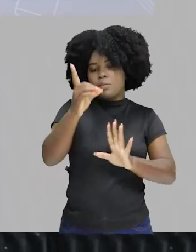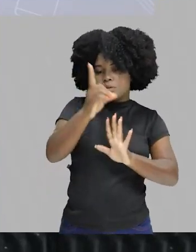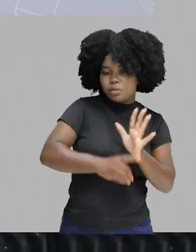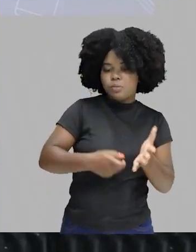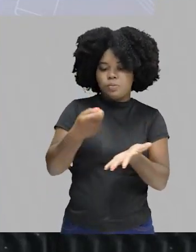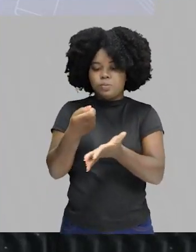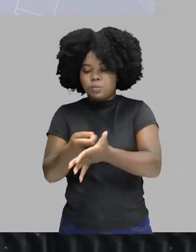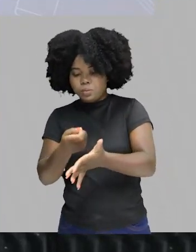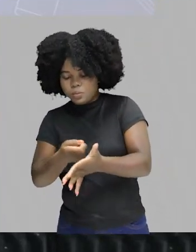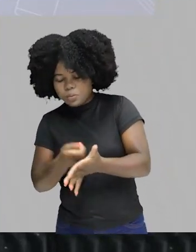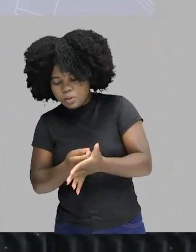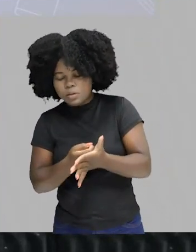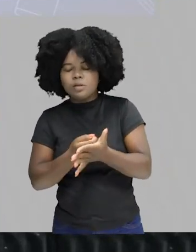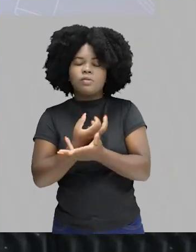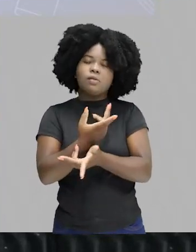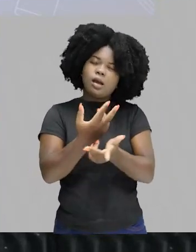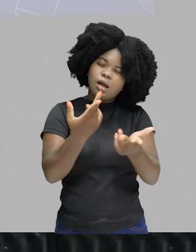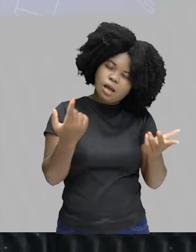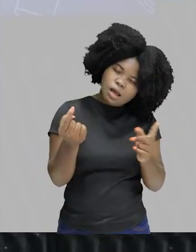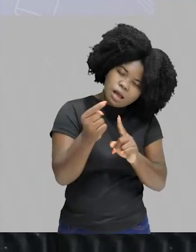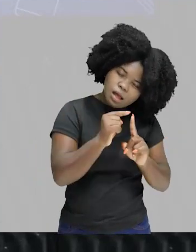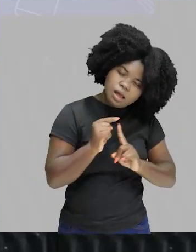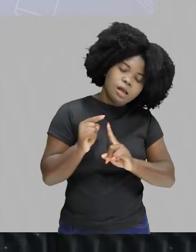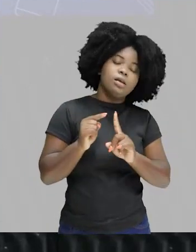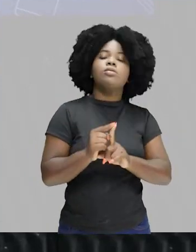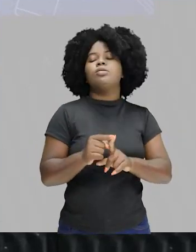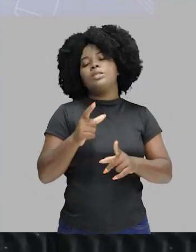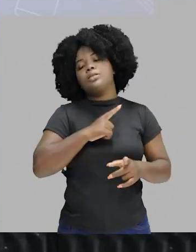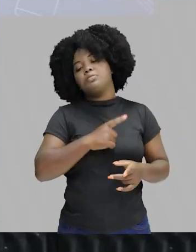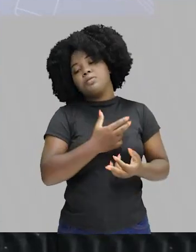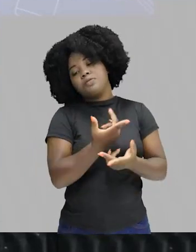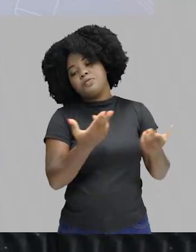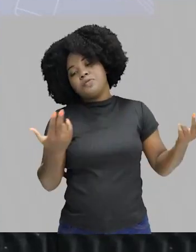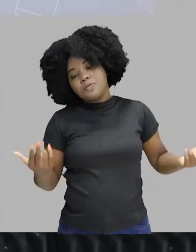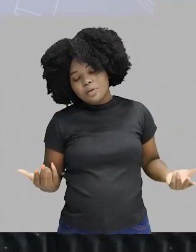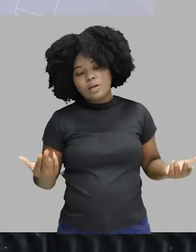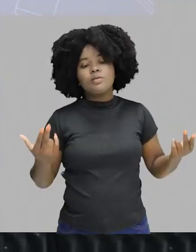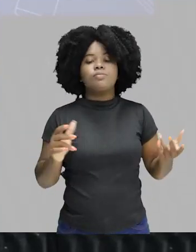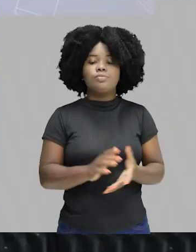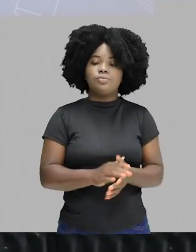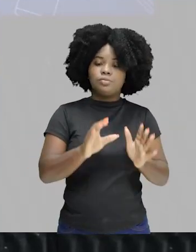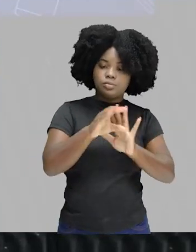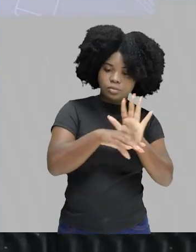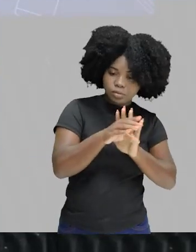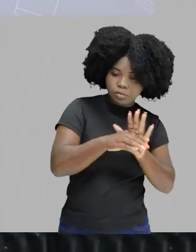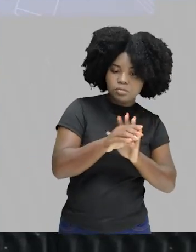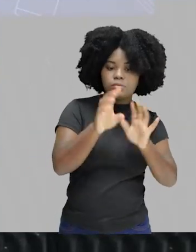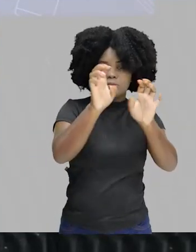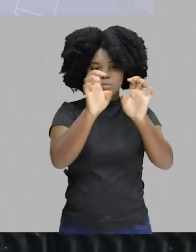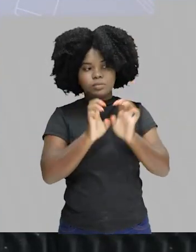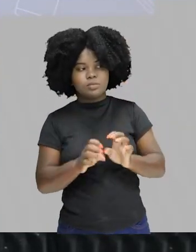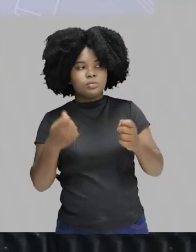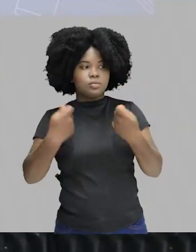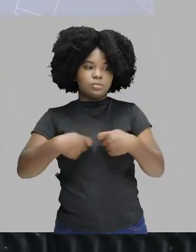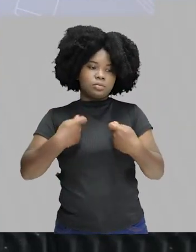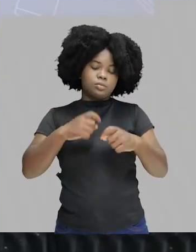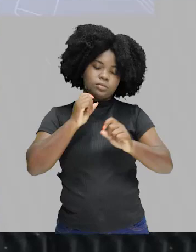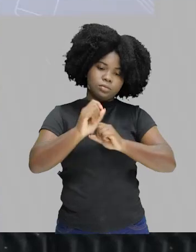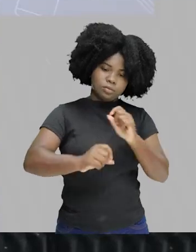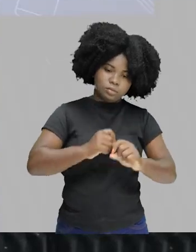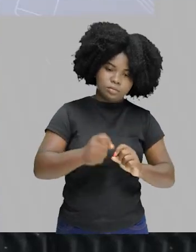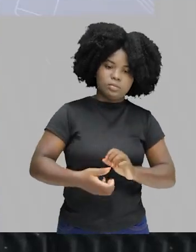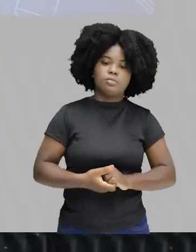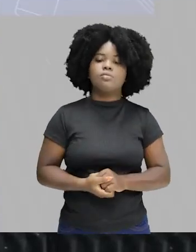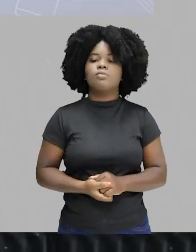deveres. Então, nós temos aqui uma série de convergências de conceitos e estruturas que precisam estar atuando